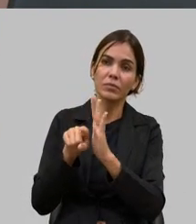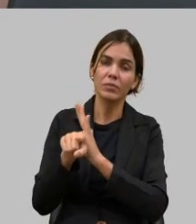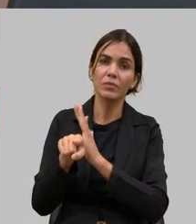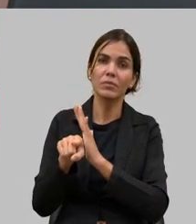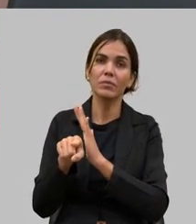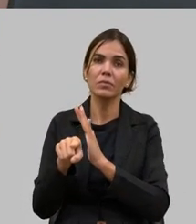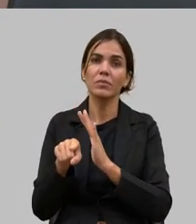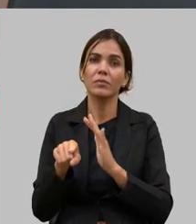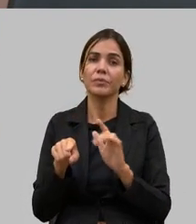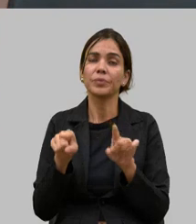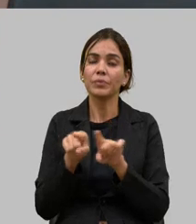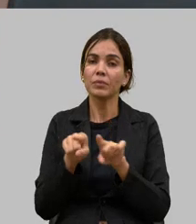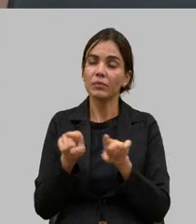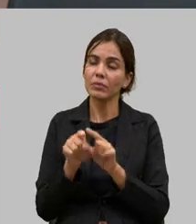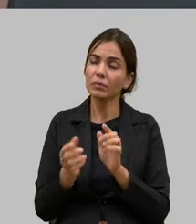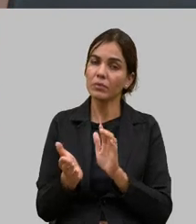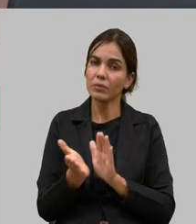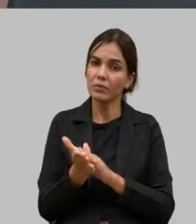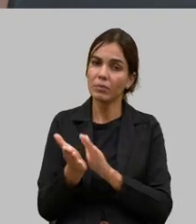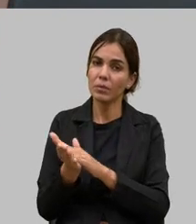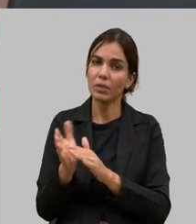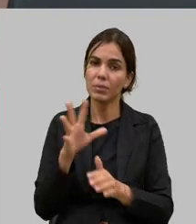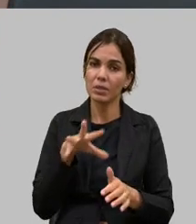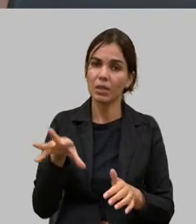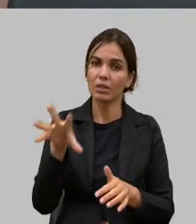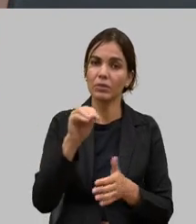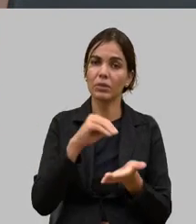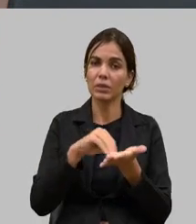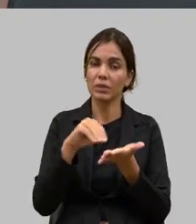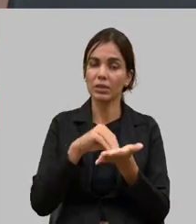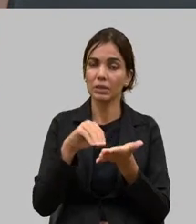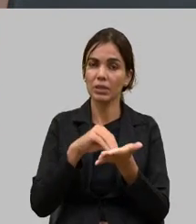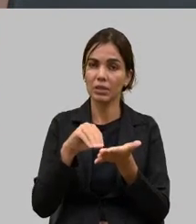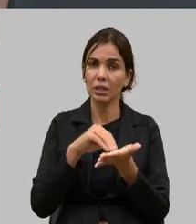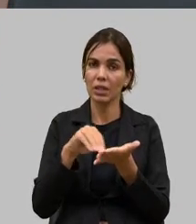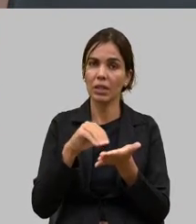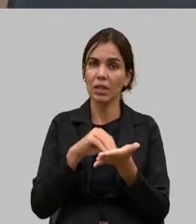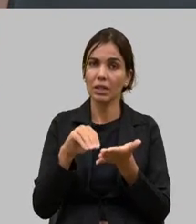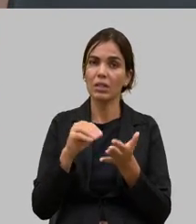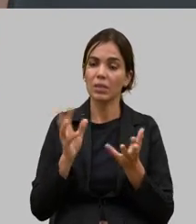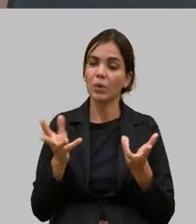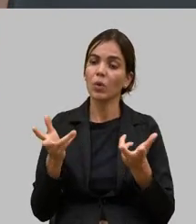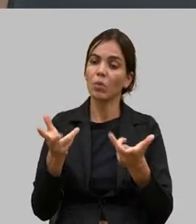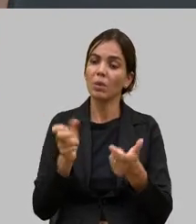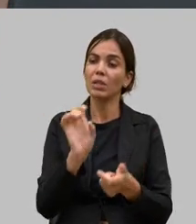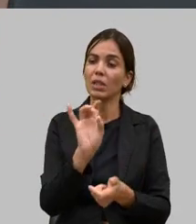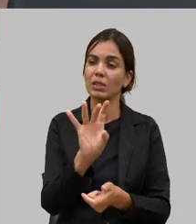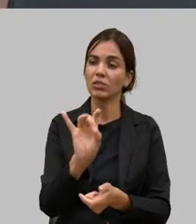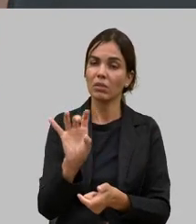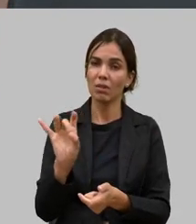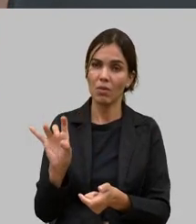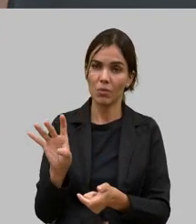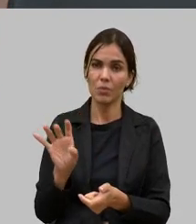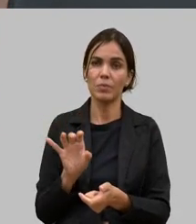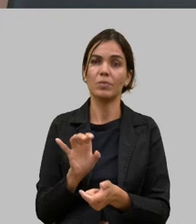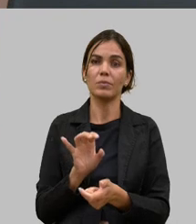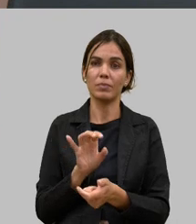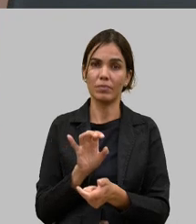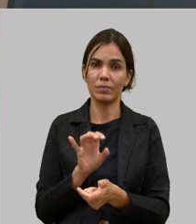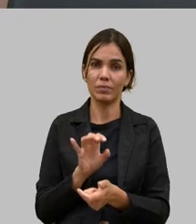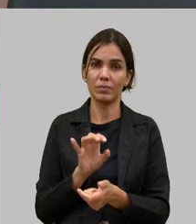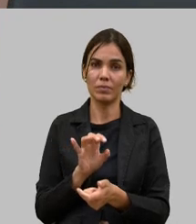mesmo parabenizar toda a secretaria pela competência de cada um de vocês que para mim ela